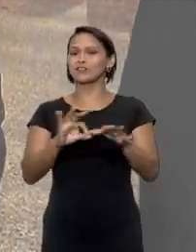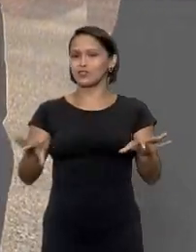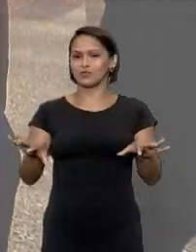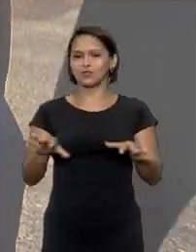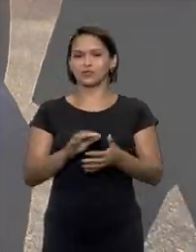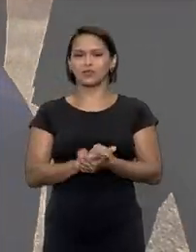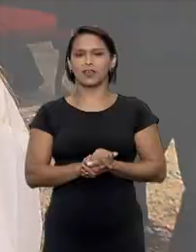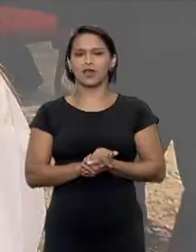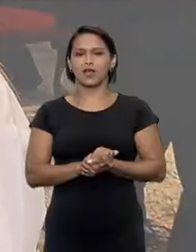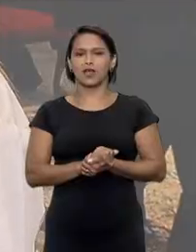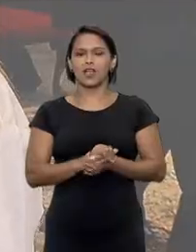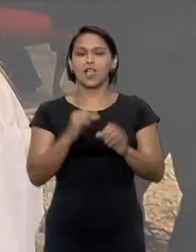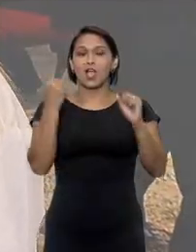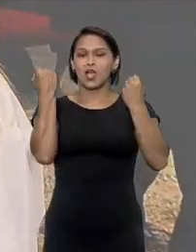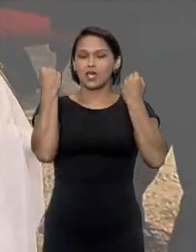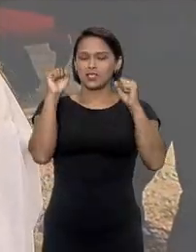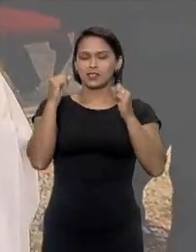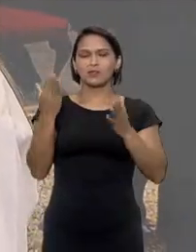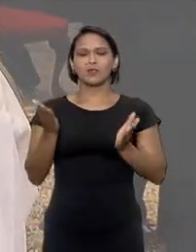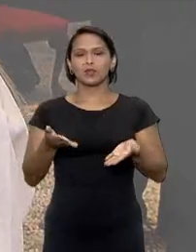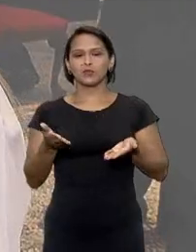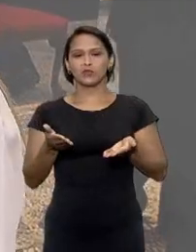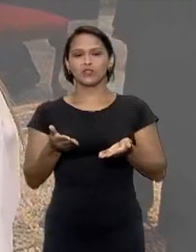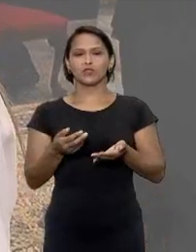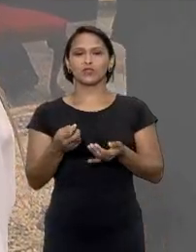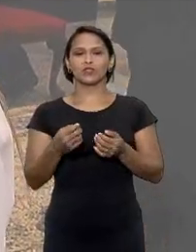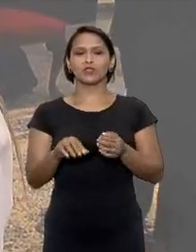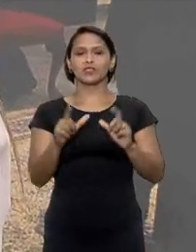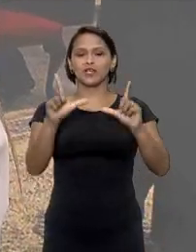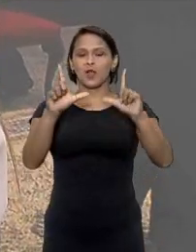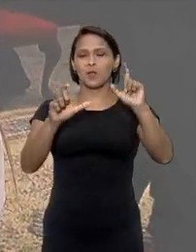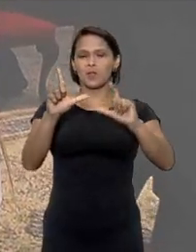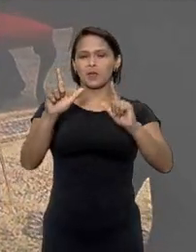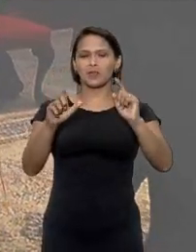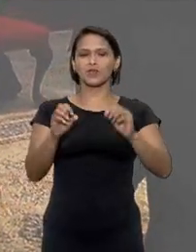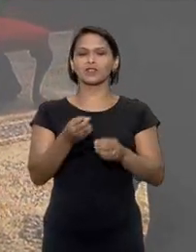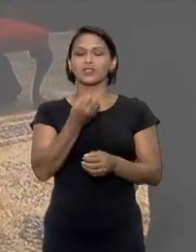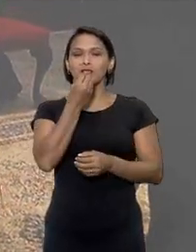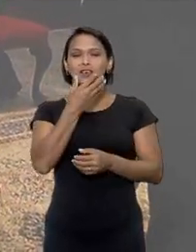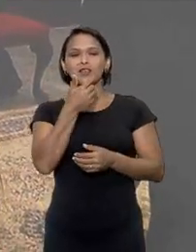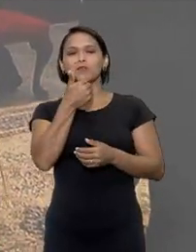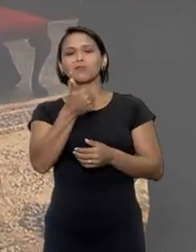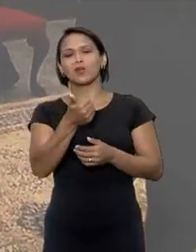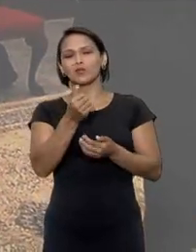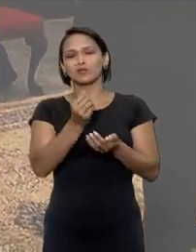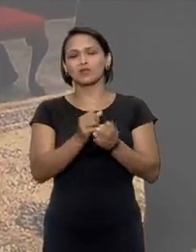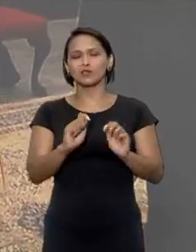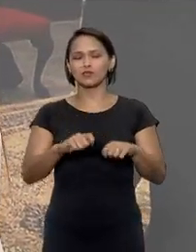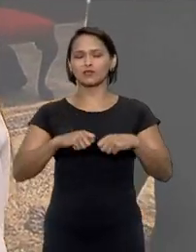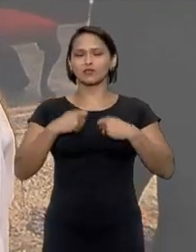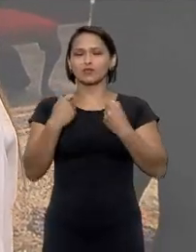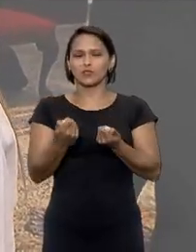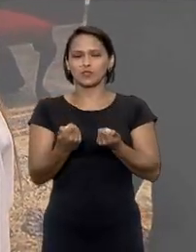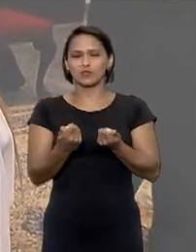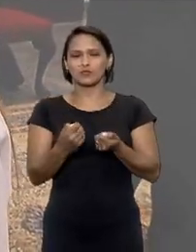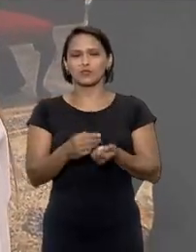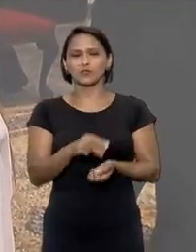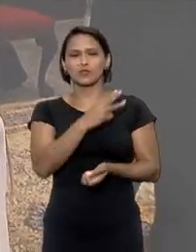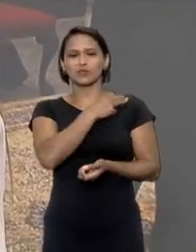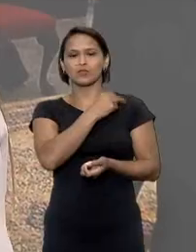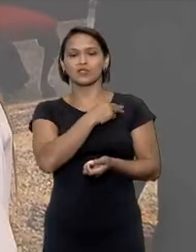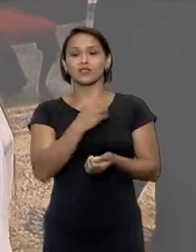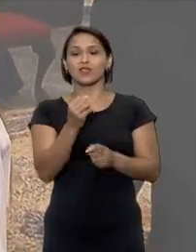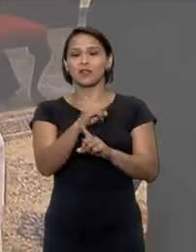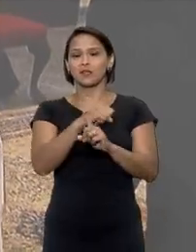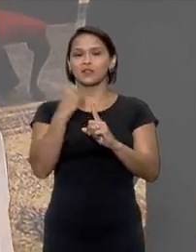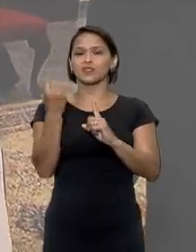liberdade antes de tudo o prêmio Inovare ele traz é uma vitrine para essas boas práticas para todo o esforço que a magistratura tem feito